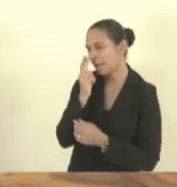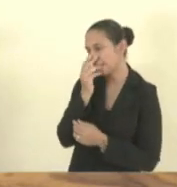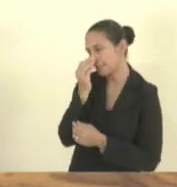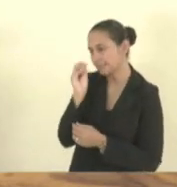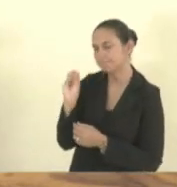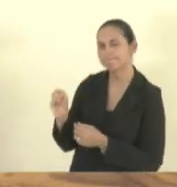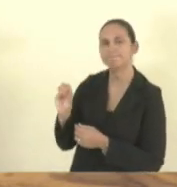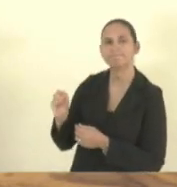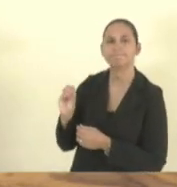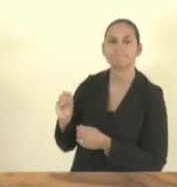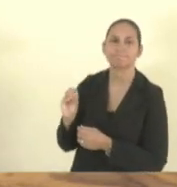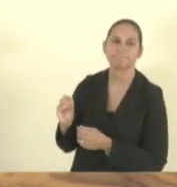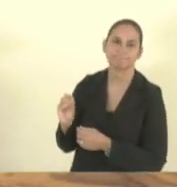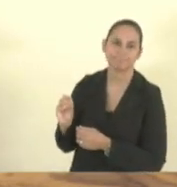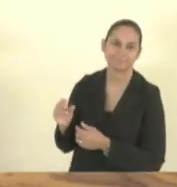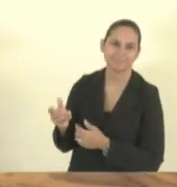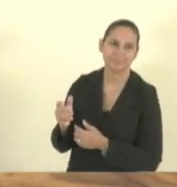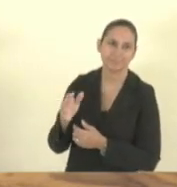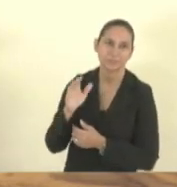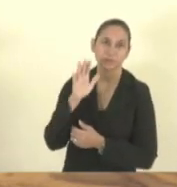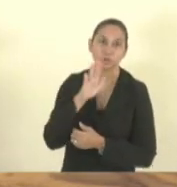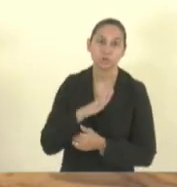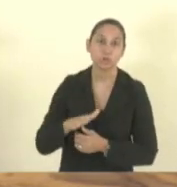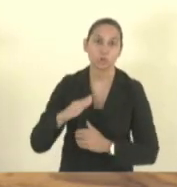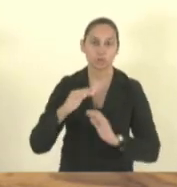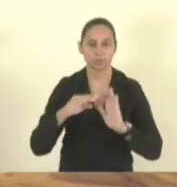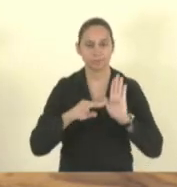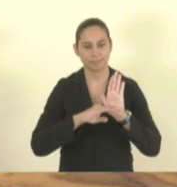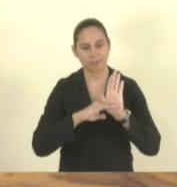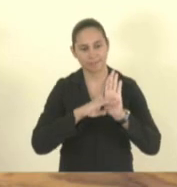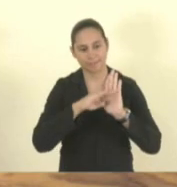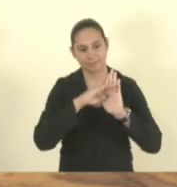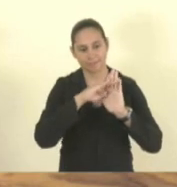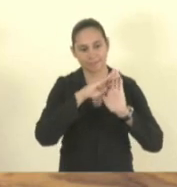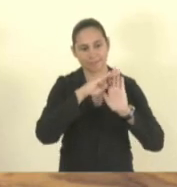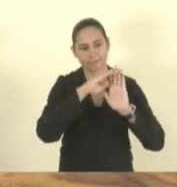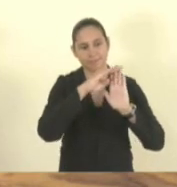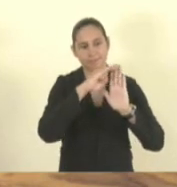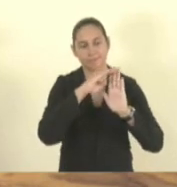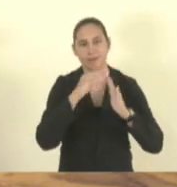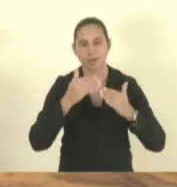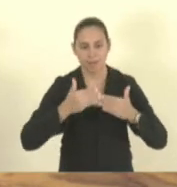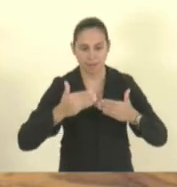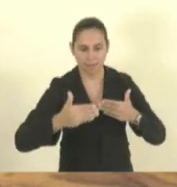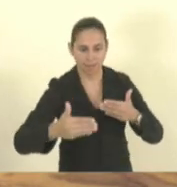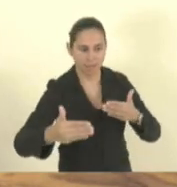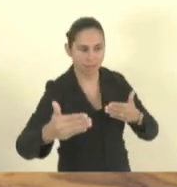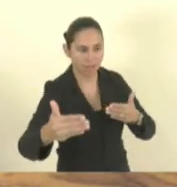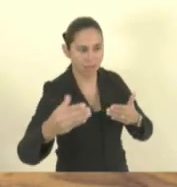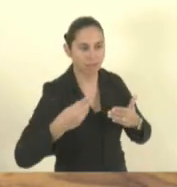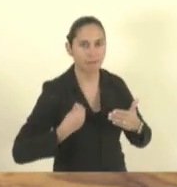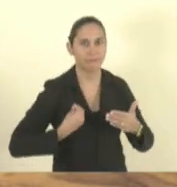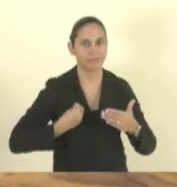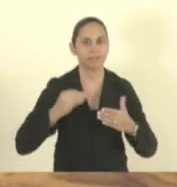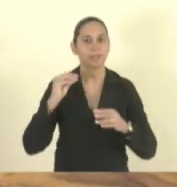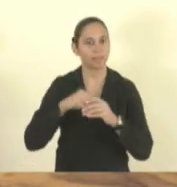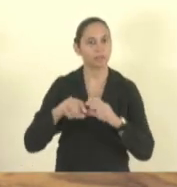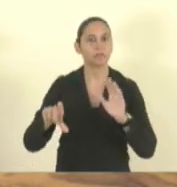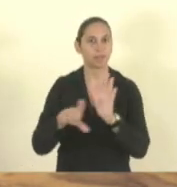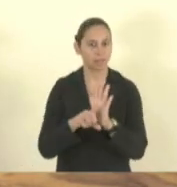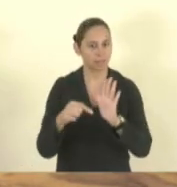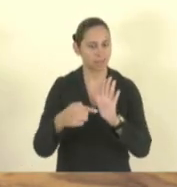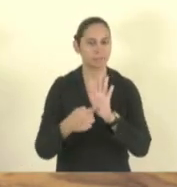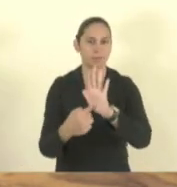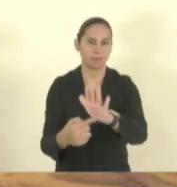Em todos os níveis e aprendizado ao longo da vida, mas o que nós estamos vendo hoje é